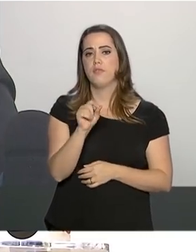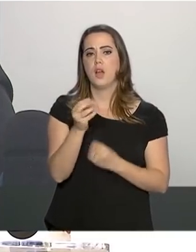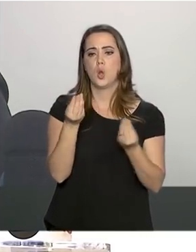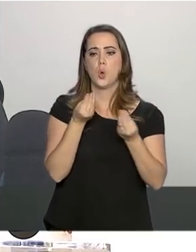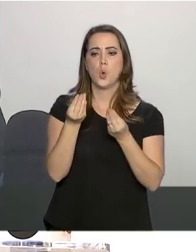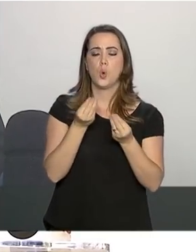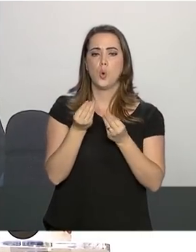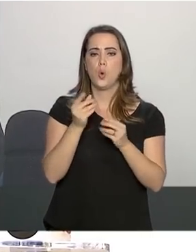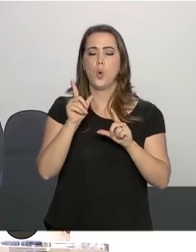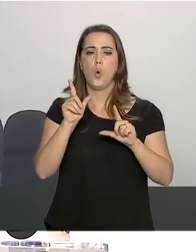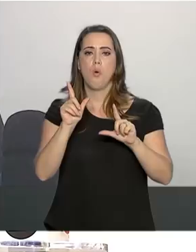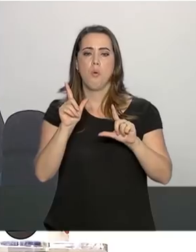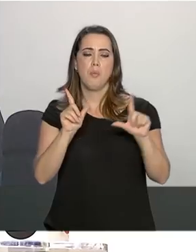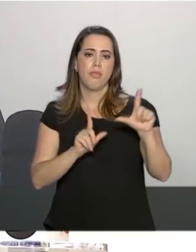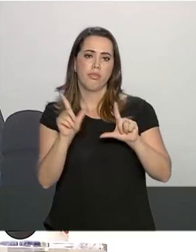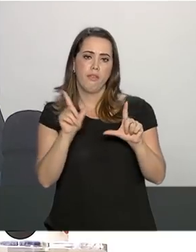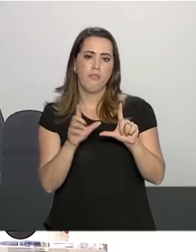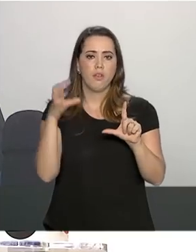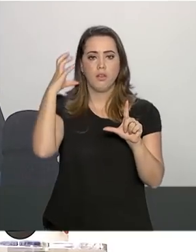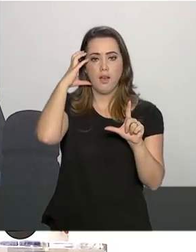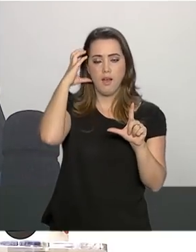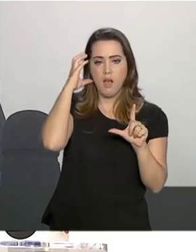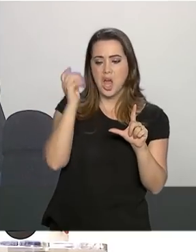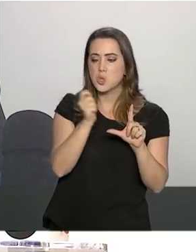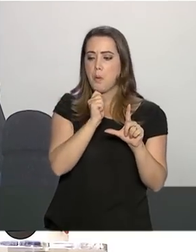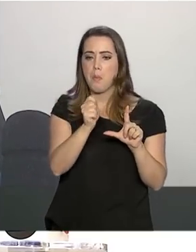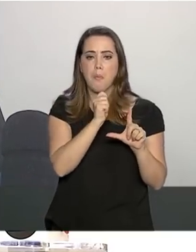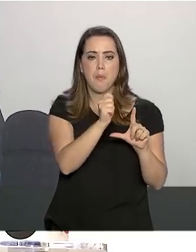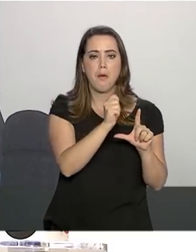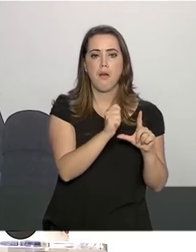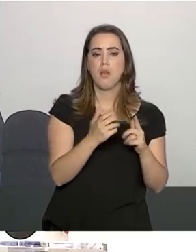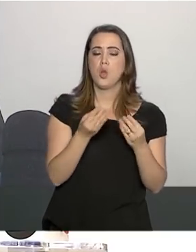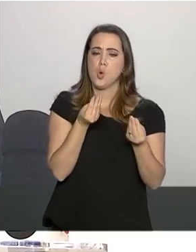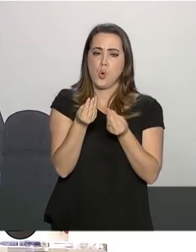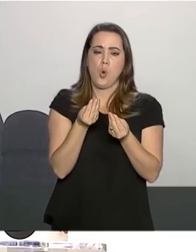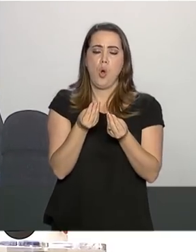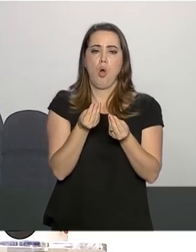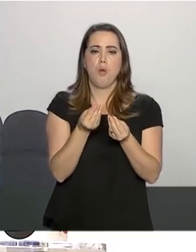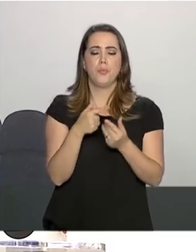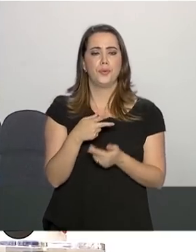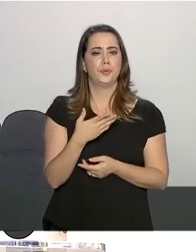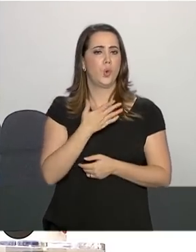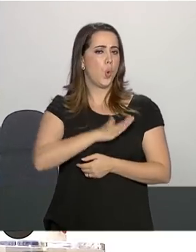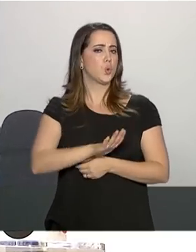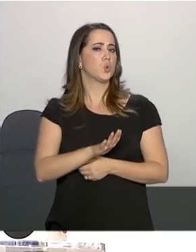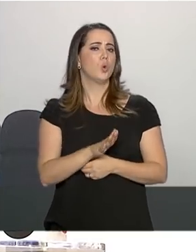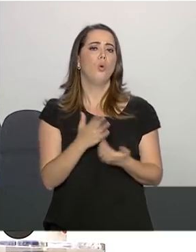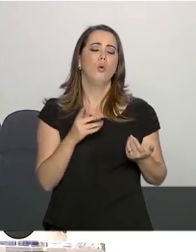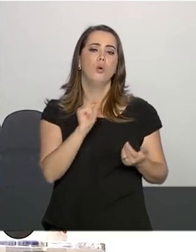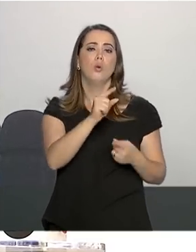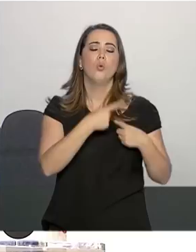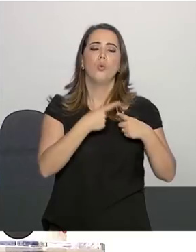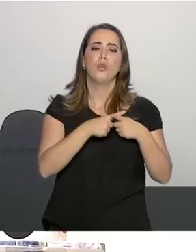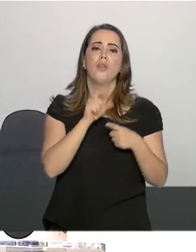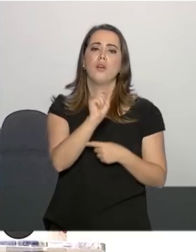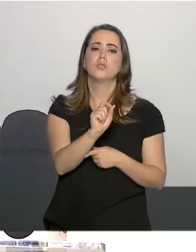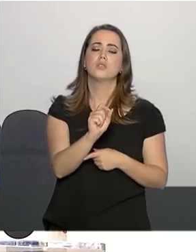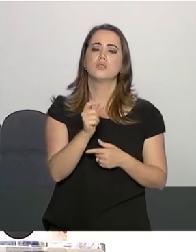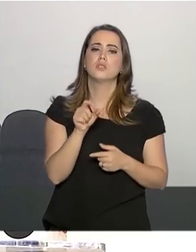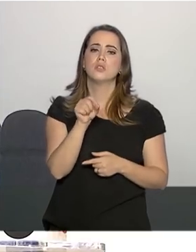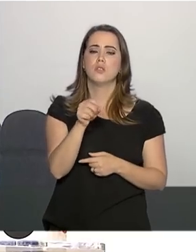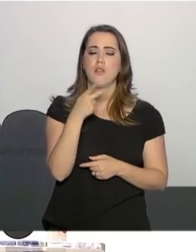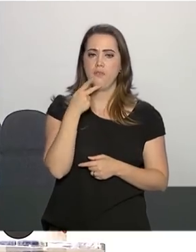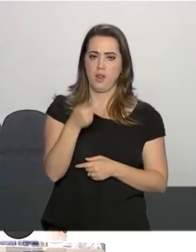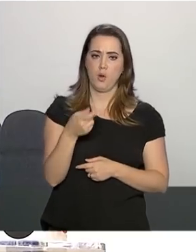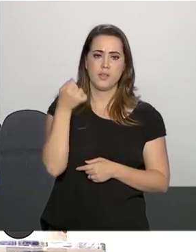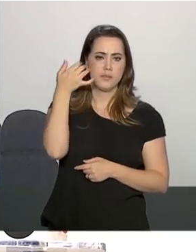imprensa. Não revela exatamente o que, ele ficou descontente com exatamente o que. E essa pergunta que eu faço, ele